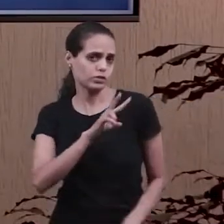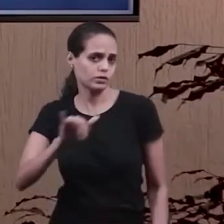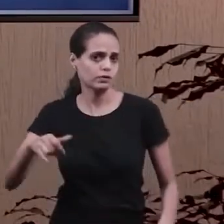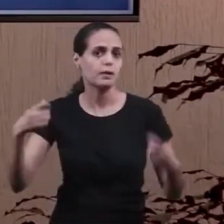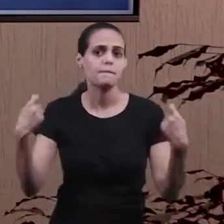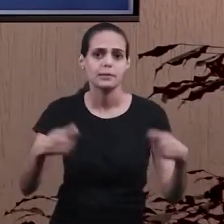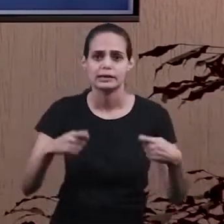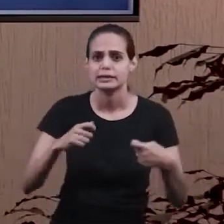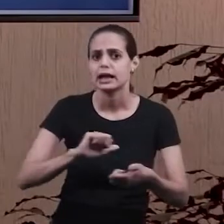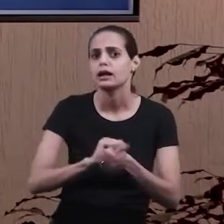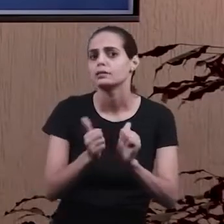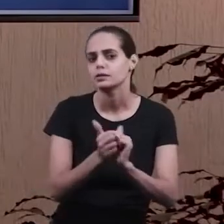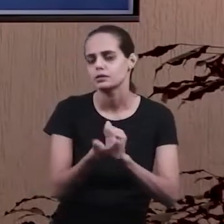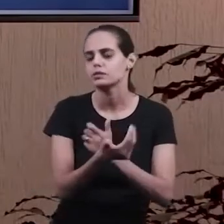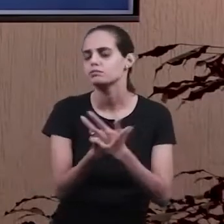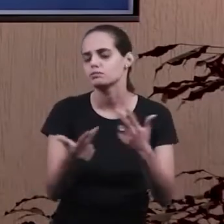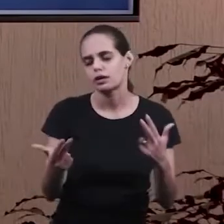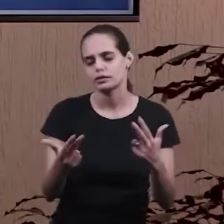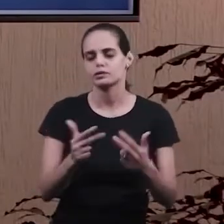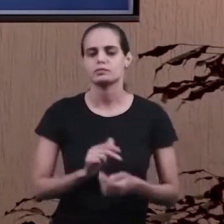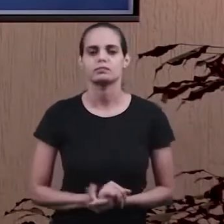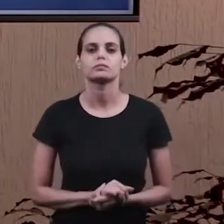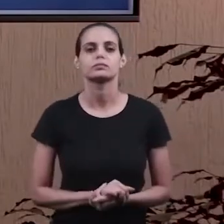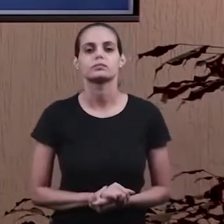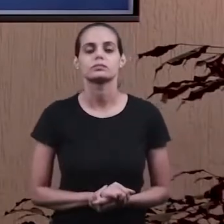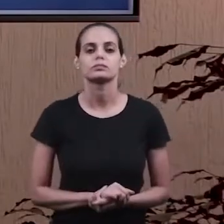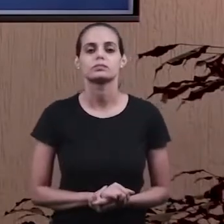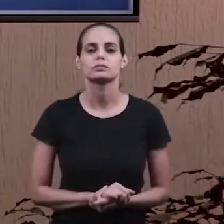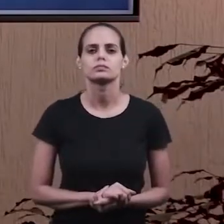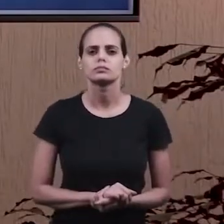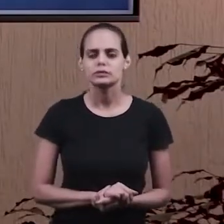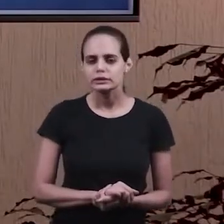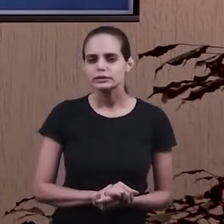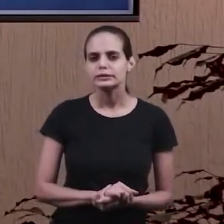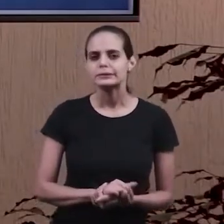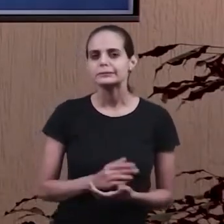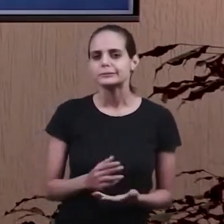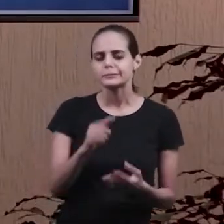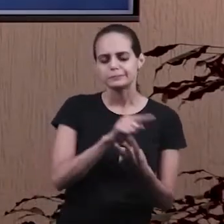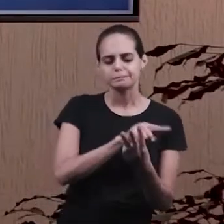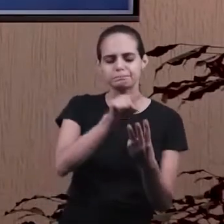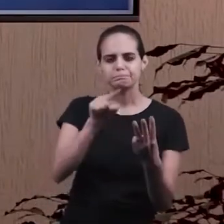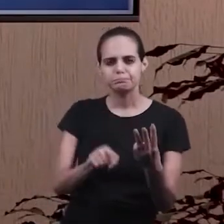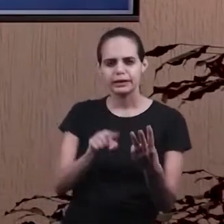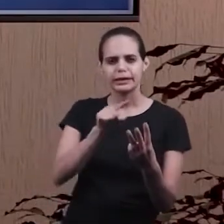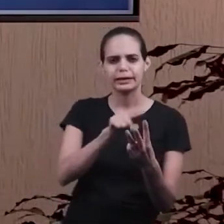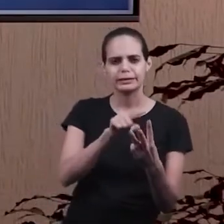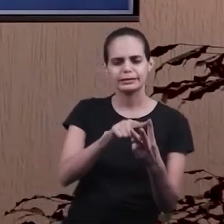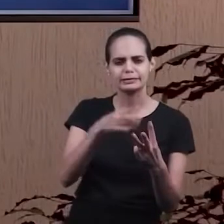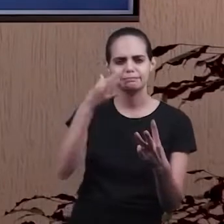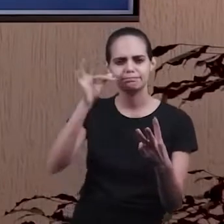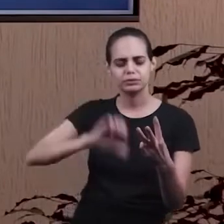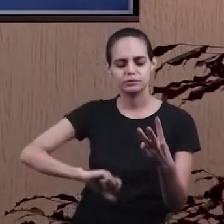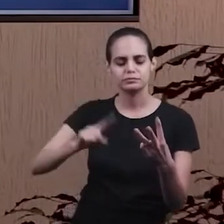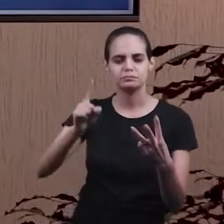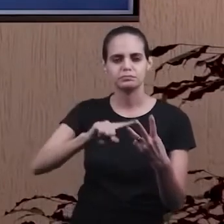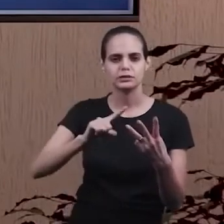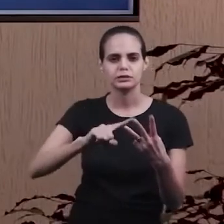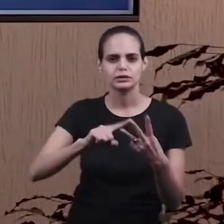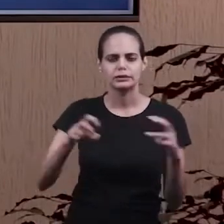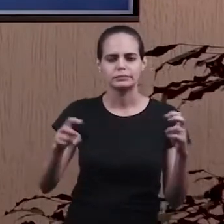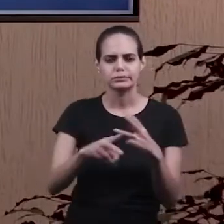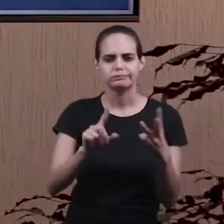de muitas adaptações. E o que mais incomoda dessa tria de desatenção, hiperatividade e